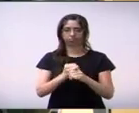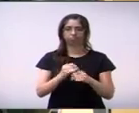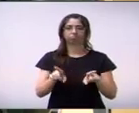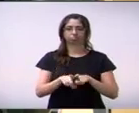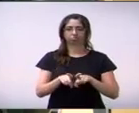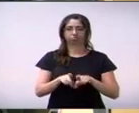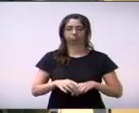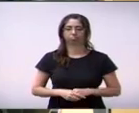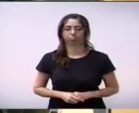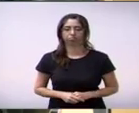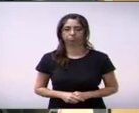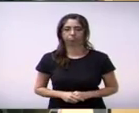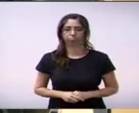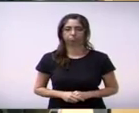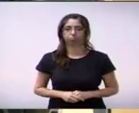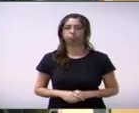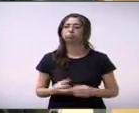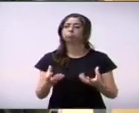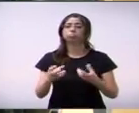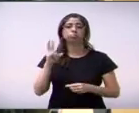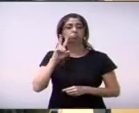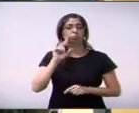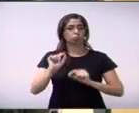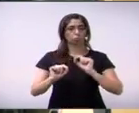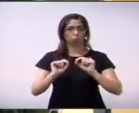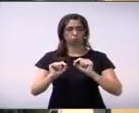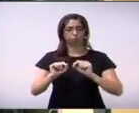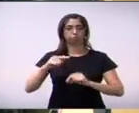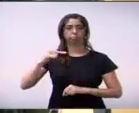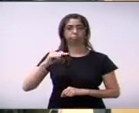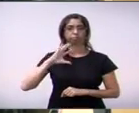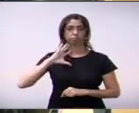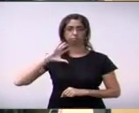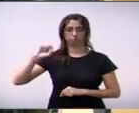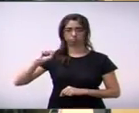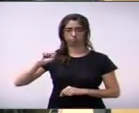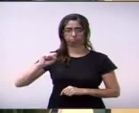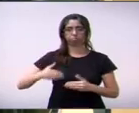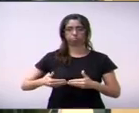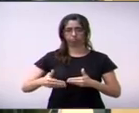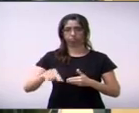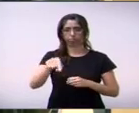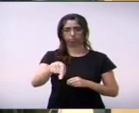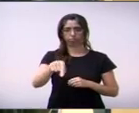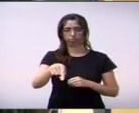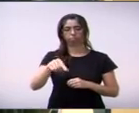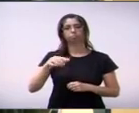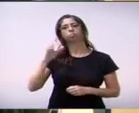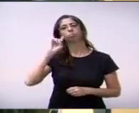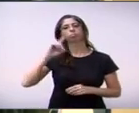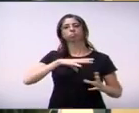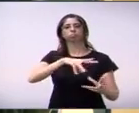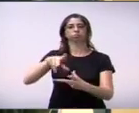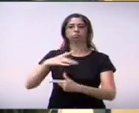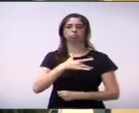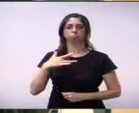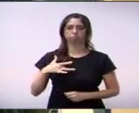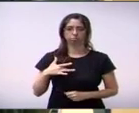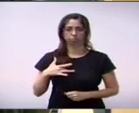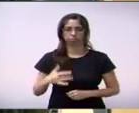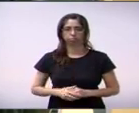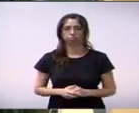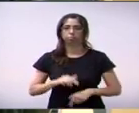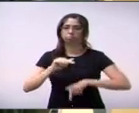Presidente, gostaria apenas de lembrar que, no dia 7 de abril, agora é o Dia Mundial da Saúde. e dizer